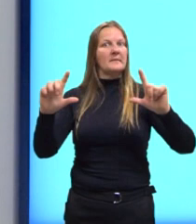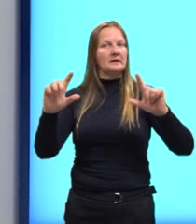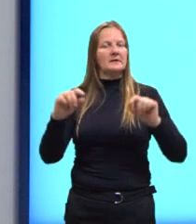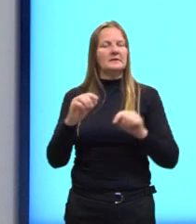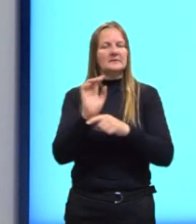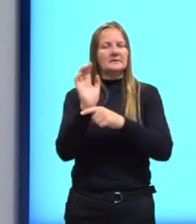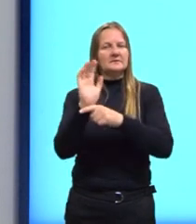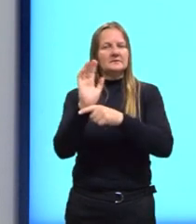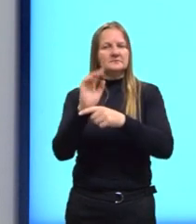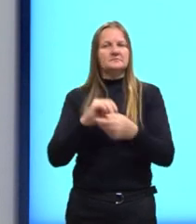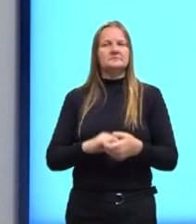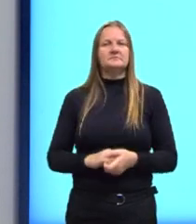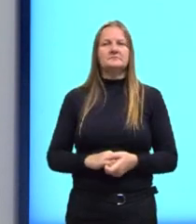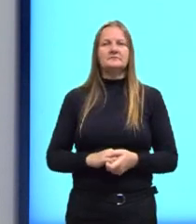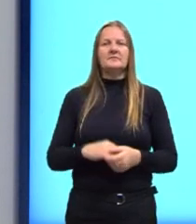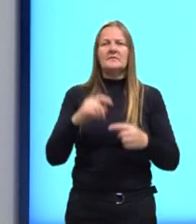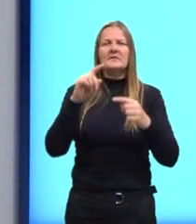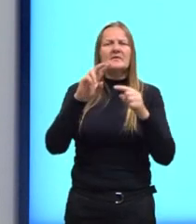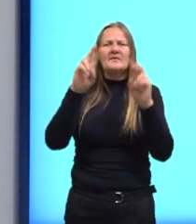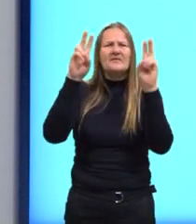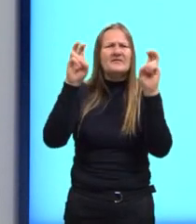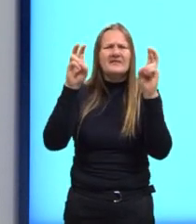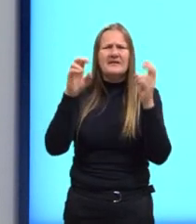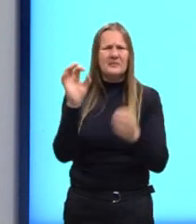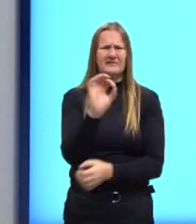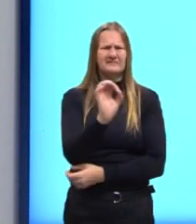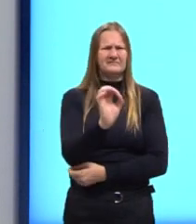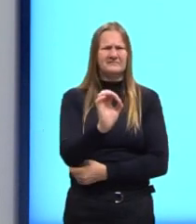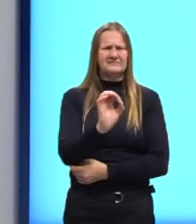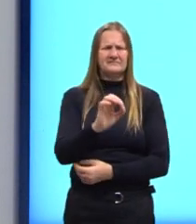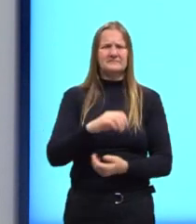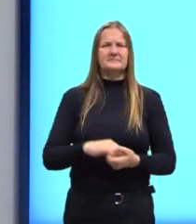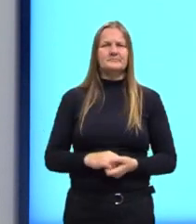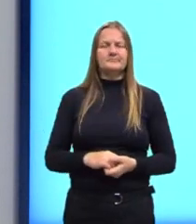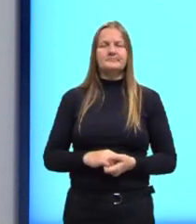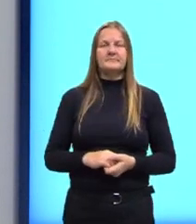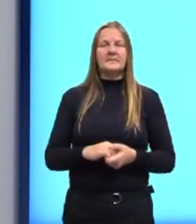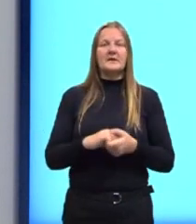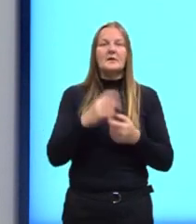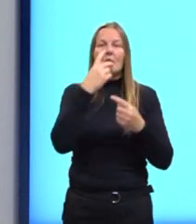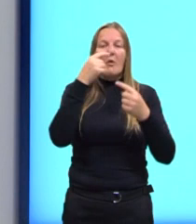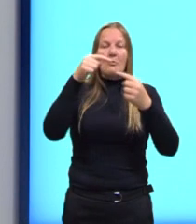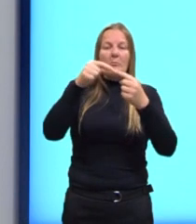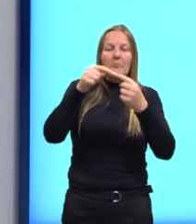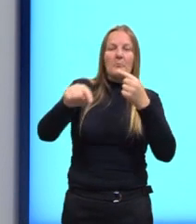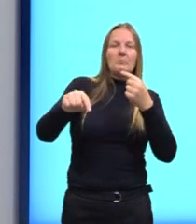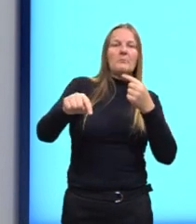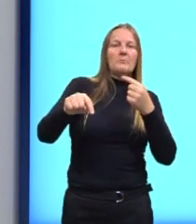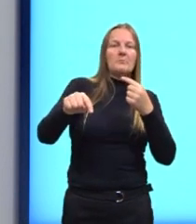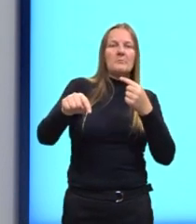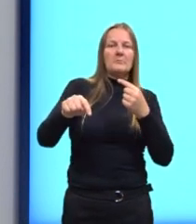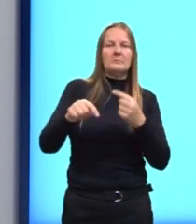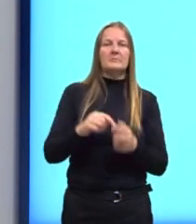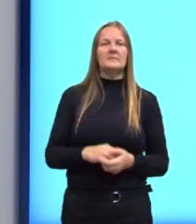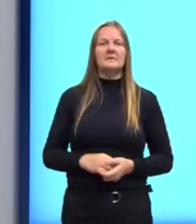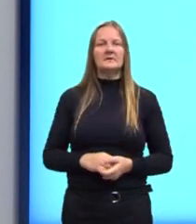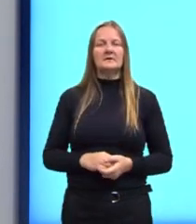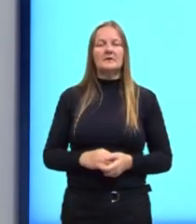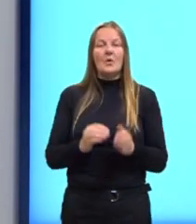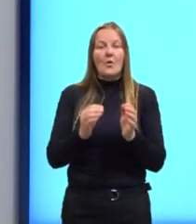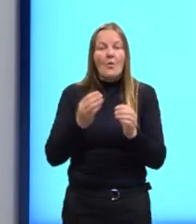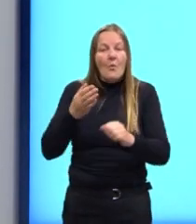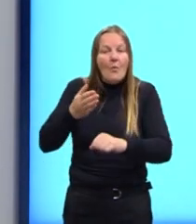Democratização no cinema não é o tema. Então, isso é uma fuga. eu falo eu de democratização do